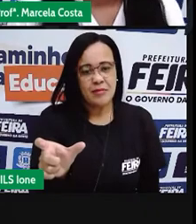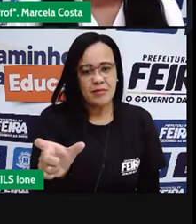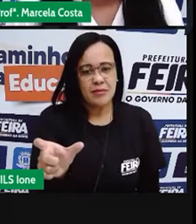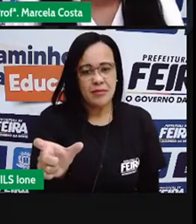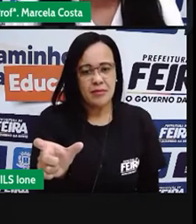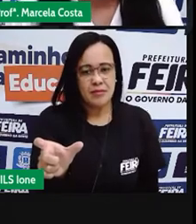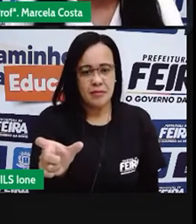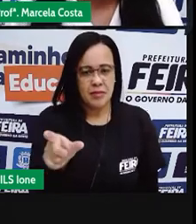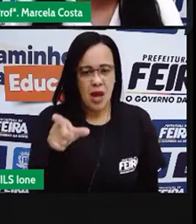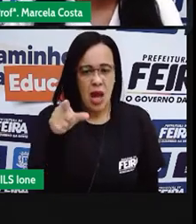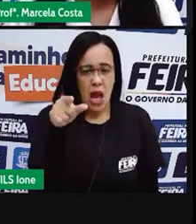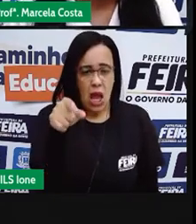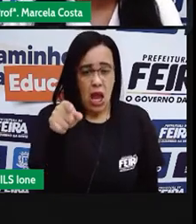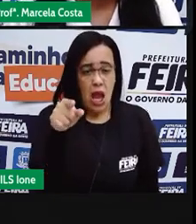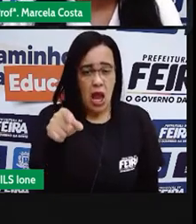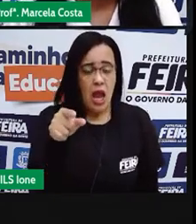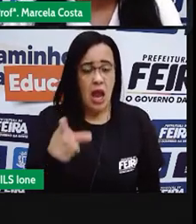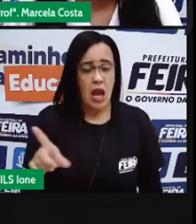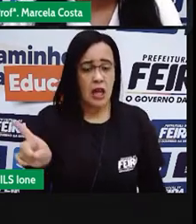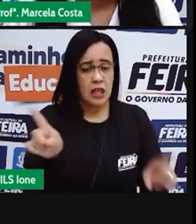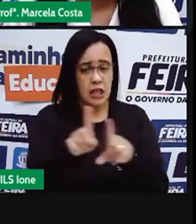Ele era um ferrinho.